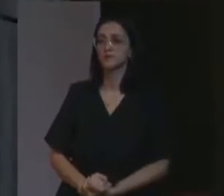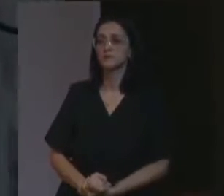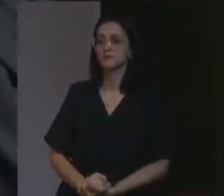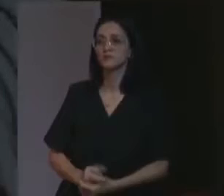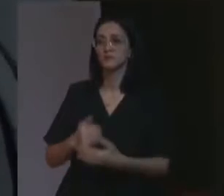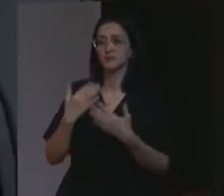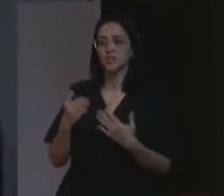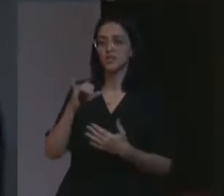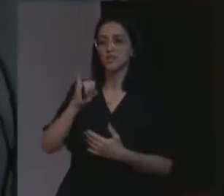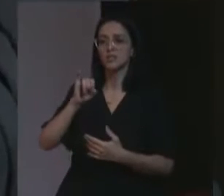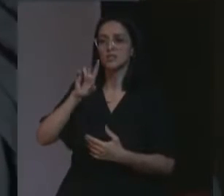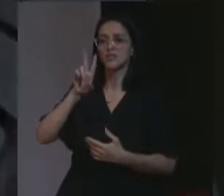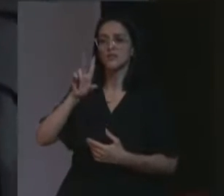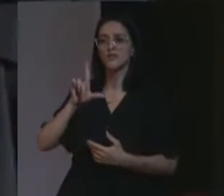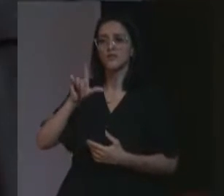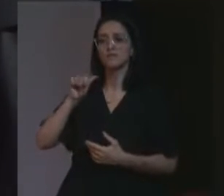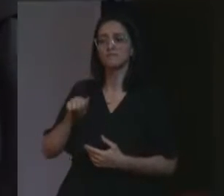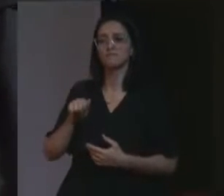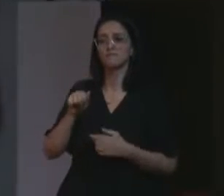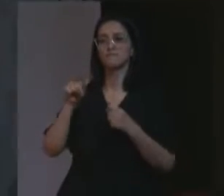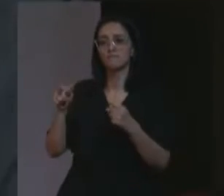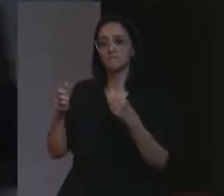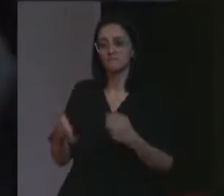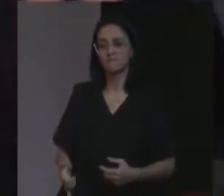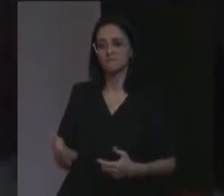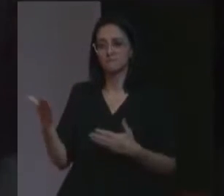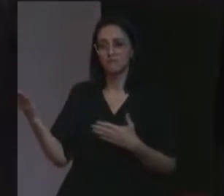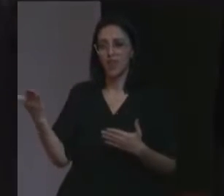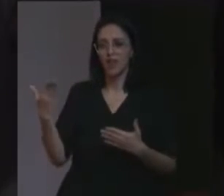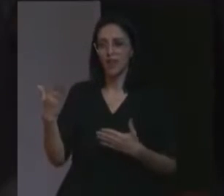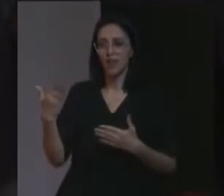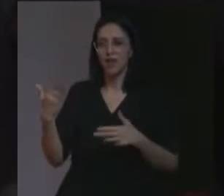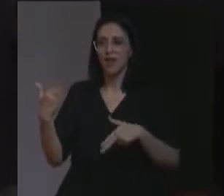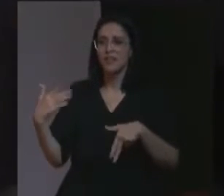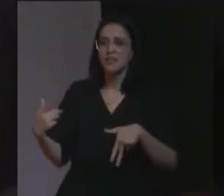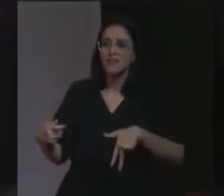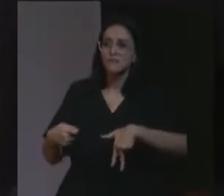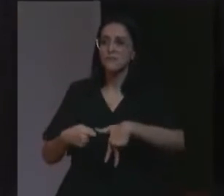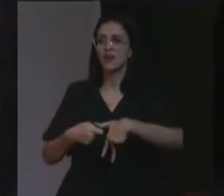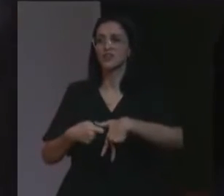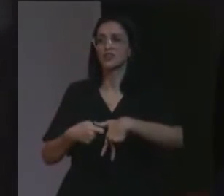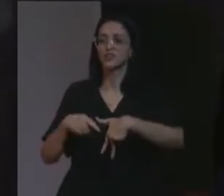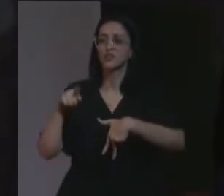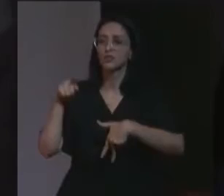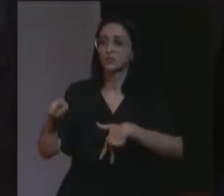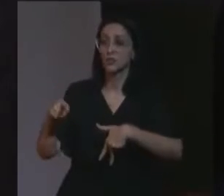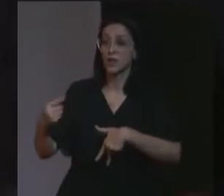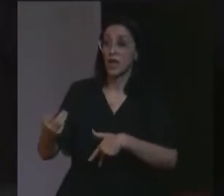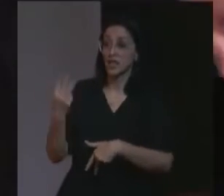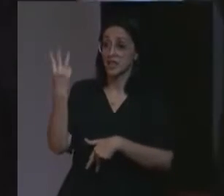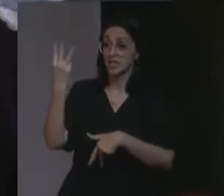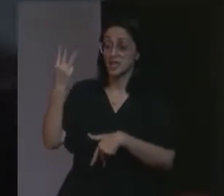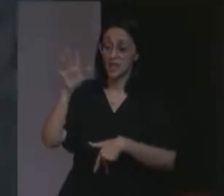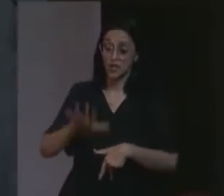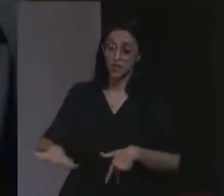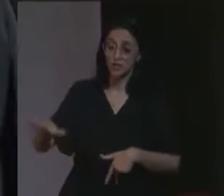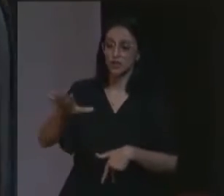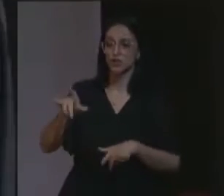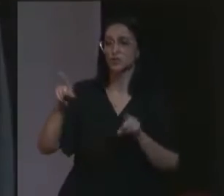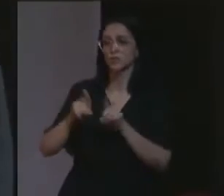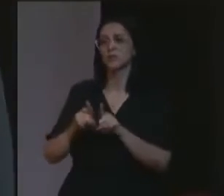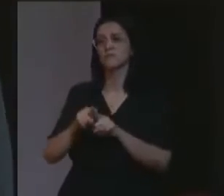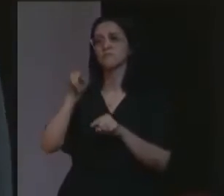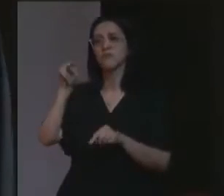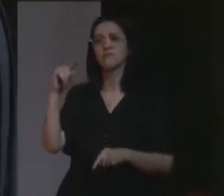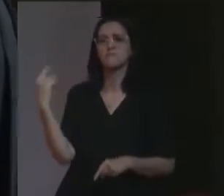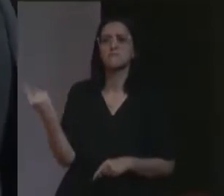A Silvia Steiner, que foi desembargadora do Tribunal Regional Federal, da terceira região, e que foi